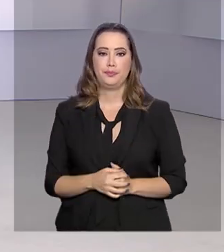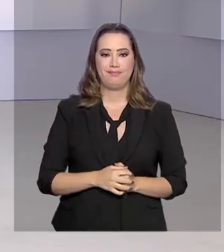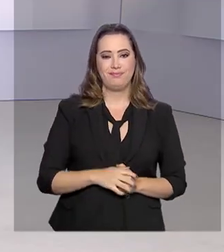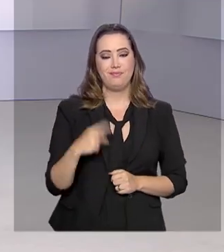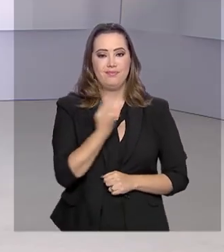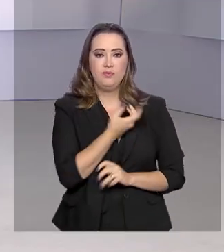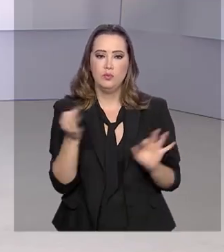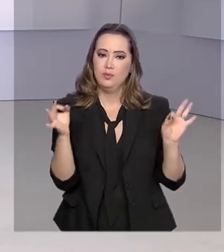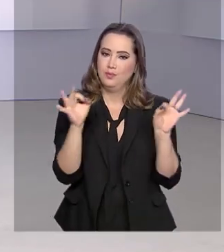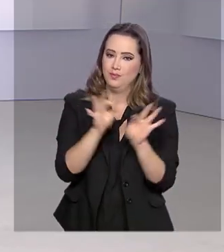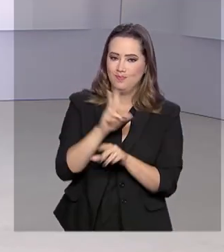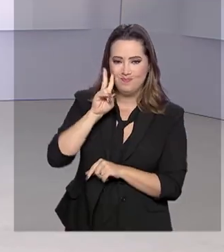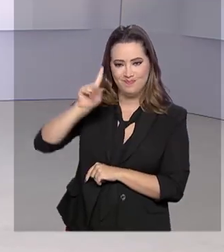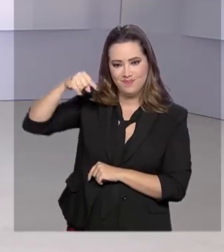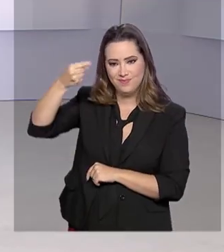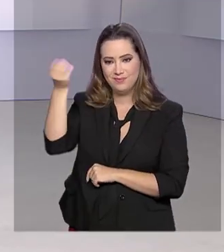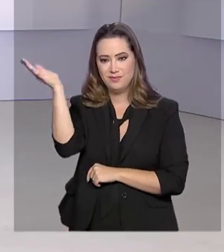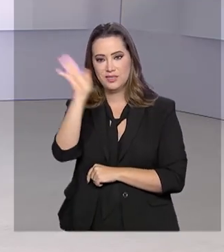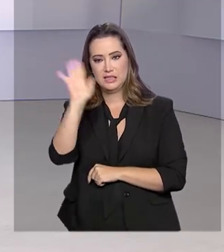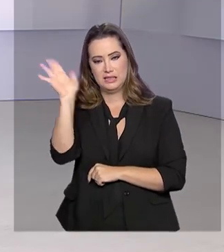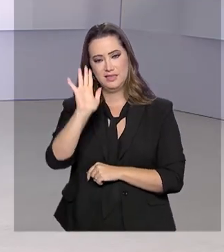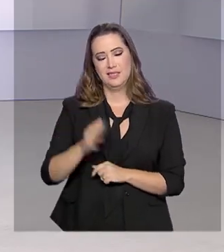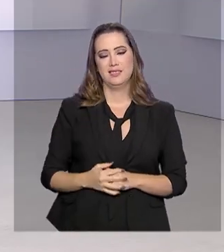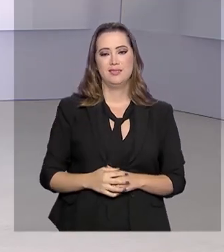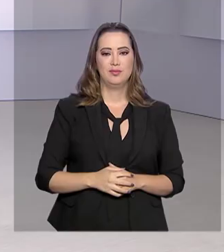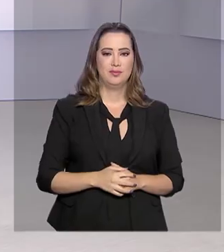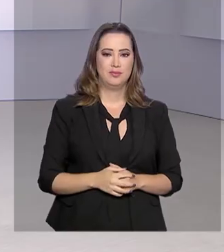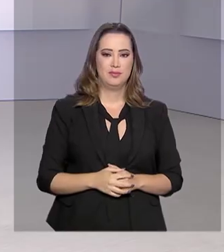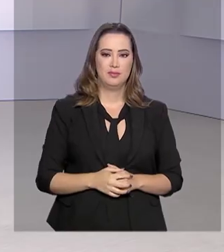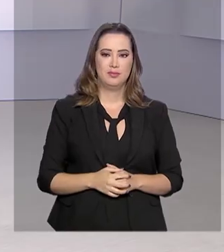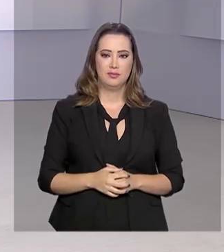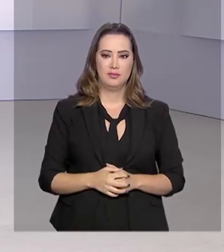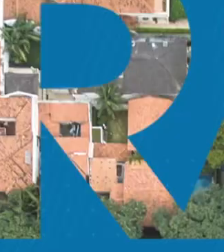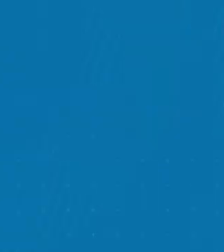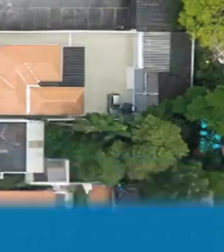A gente fica por aqui. Nos vemos na próxima edição. Até lá!